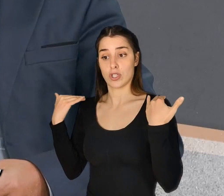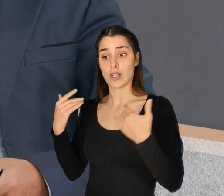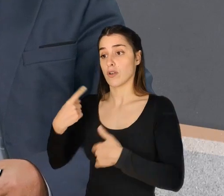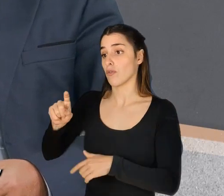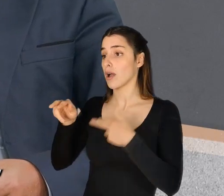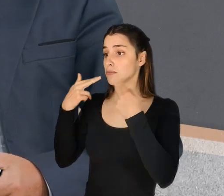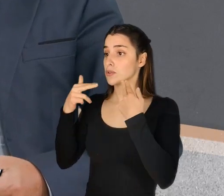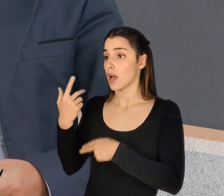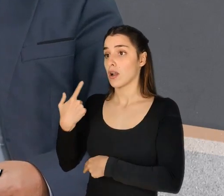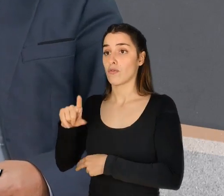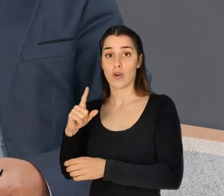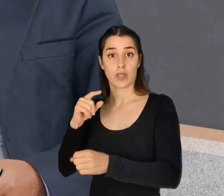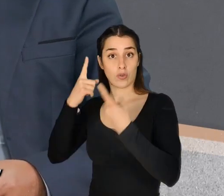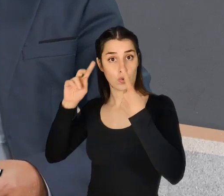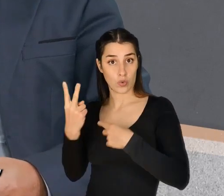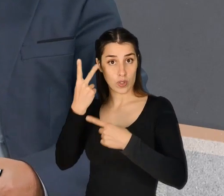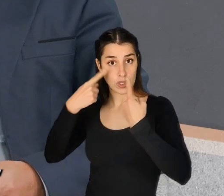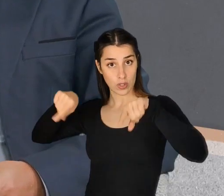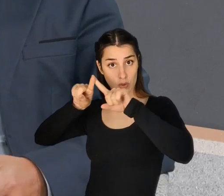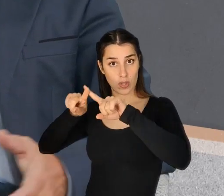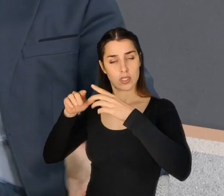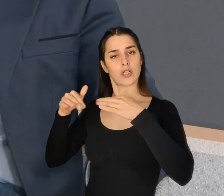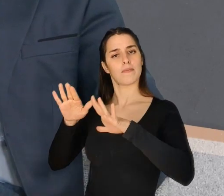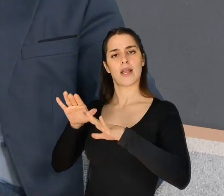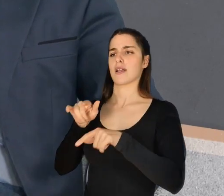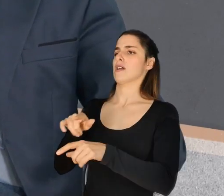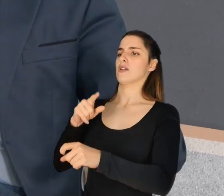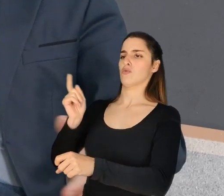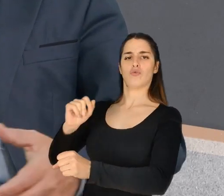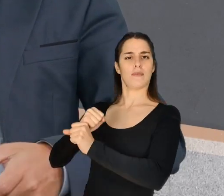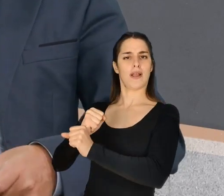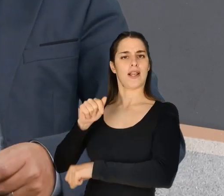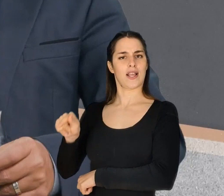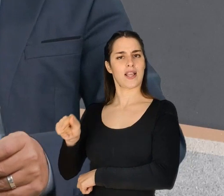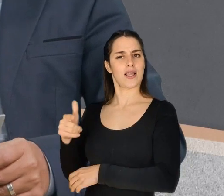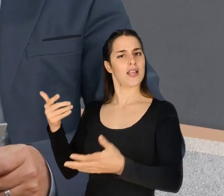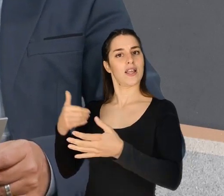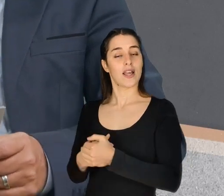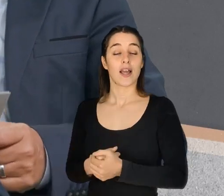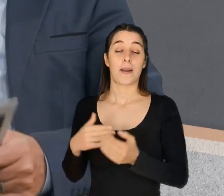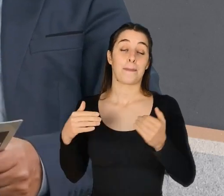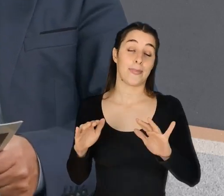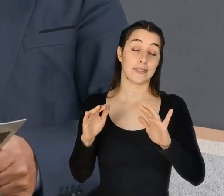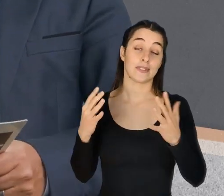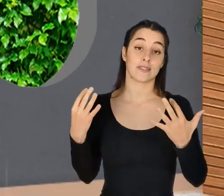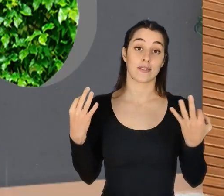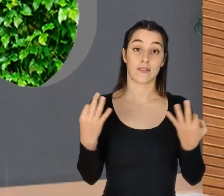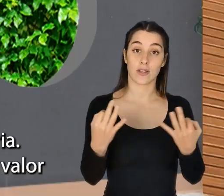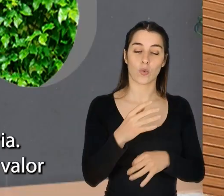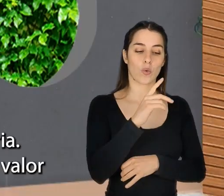depois fui a almoçar, depois fui a não sei o quê. E foi uma das coisas que o Elon Musk pegou, foi tipo, mas espera aí, ninguém trabalha aqui. Já agora. Pronto,